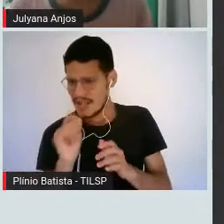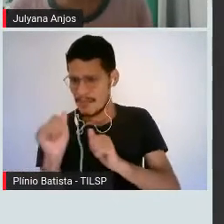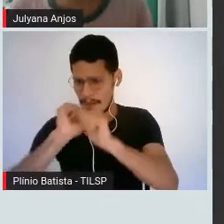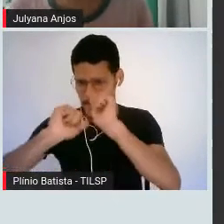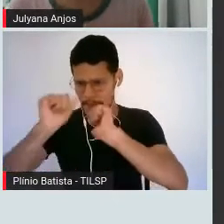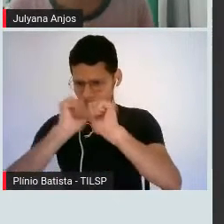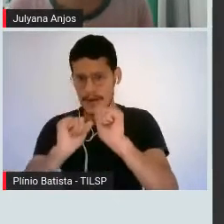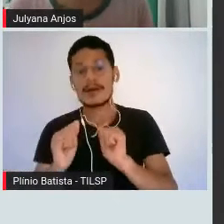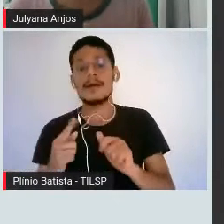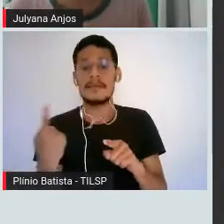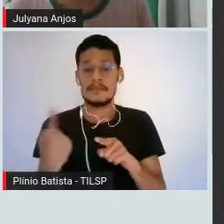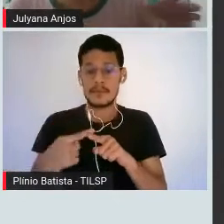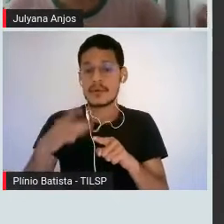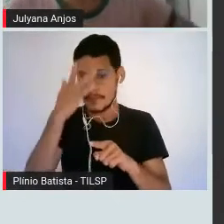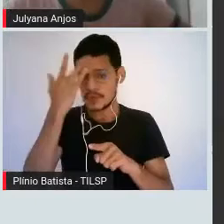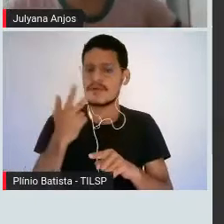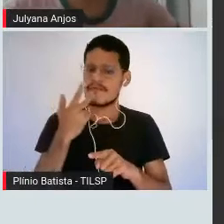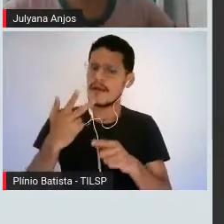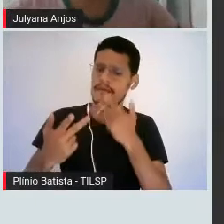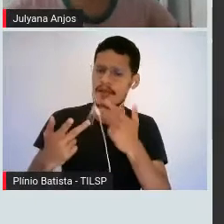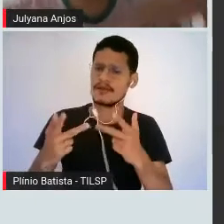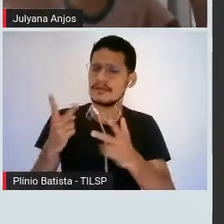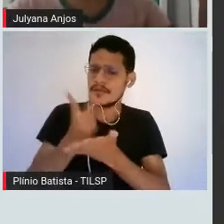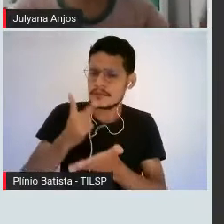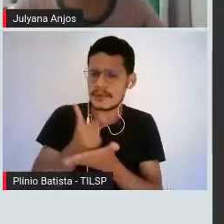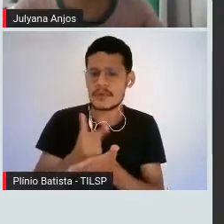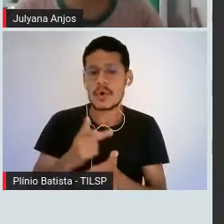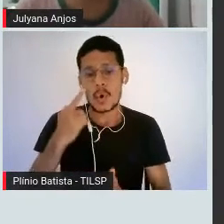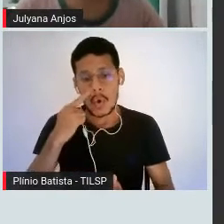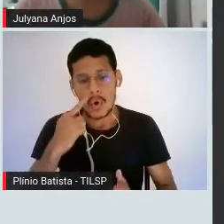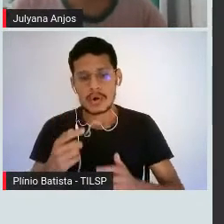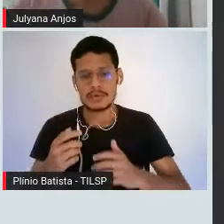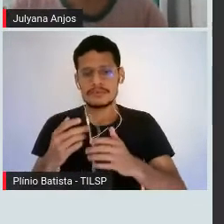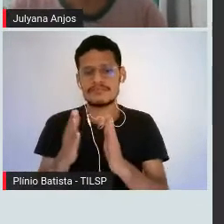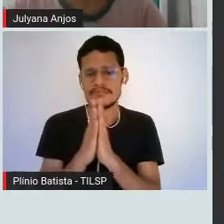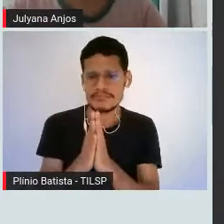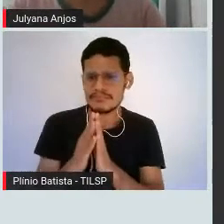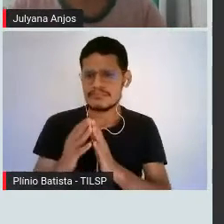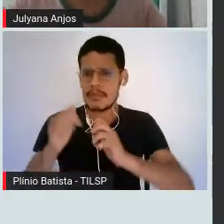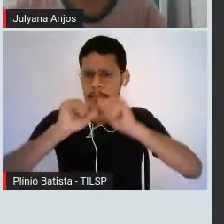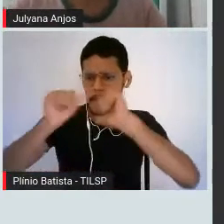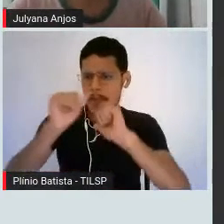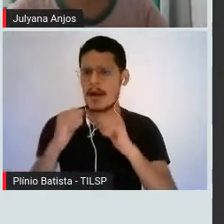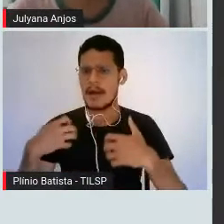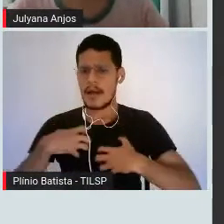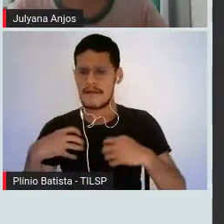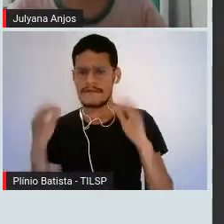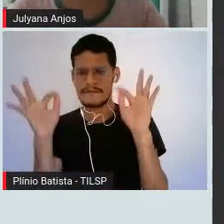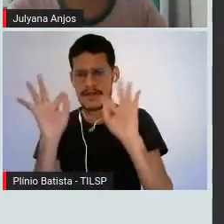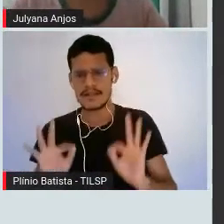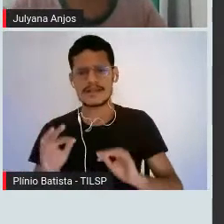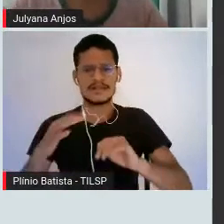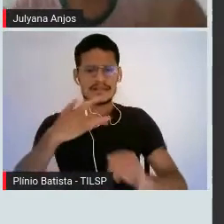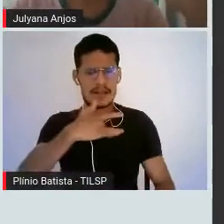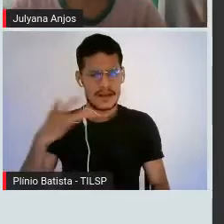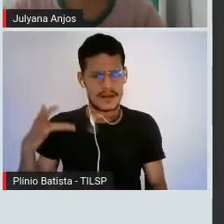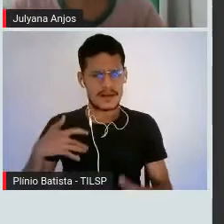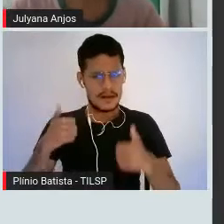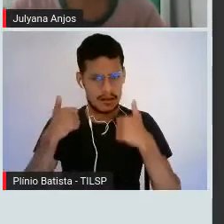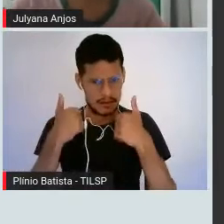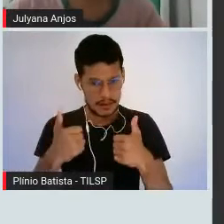Vamos se hidratar e vamos ser felizes, vamos ser mais saudáveis e tudo mais. Mas por que que a água é tão importante? Eu acho que é